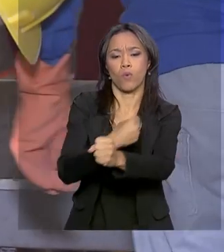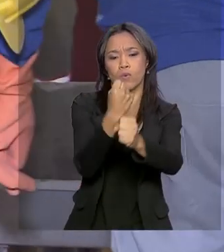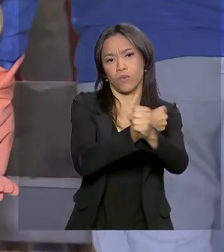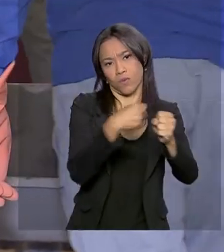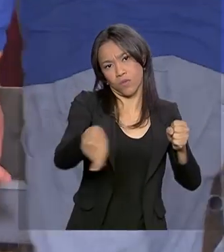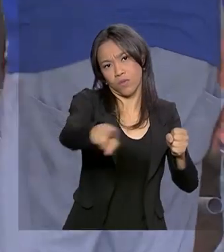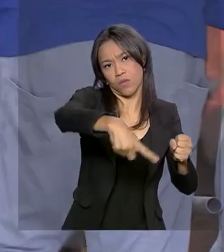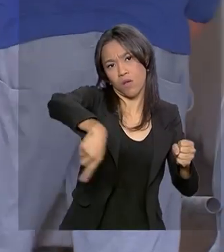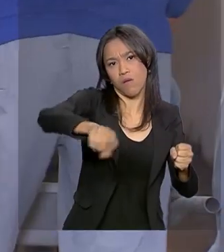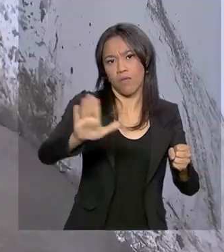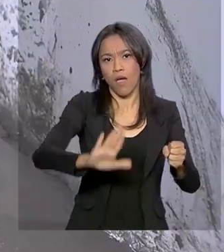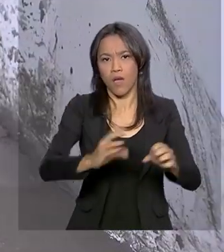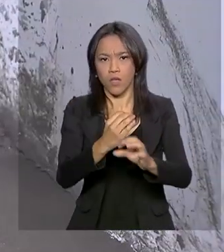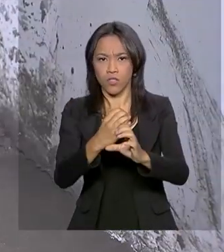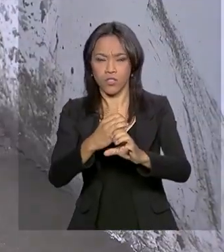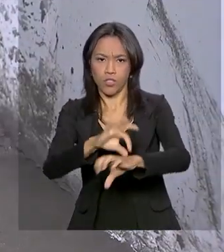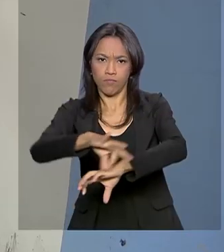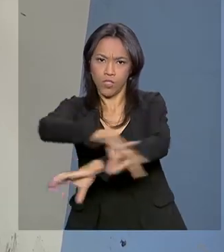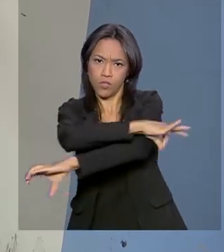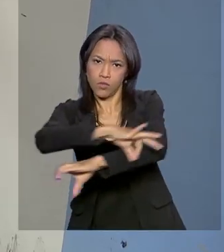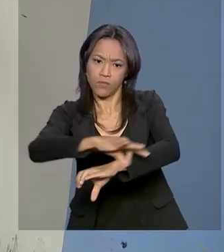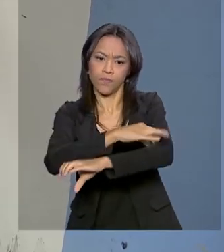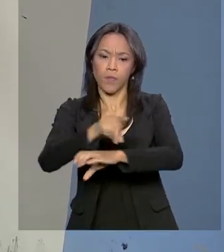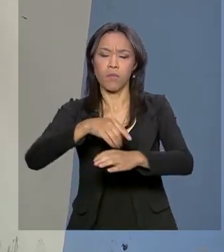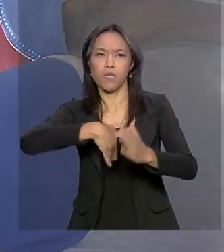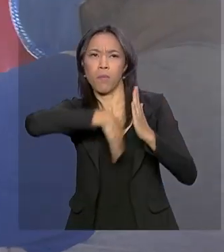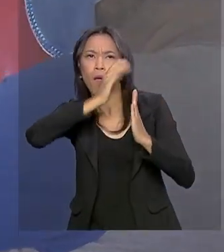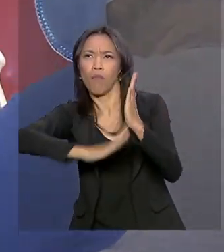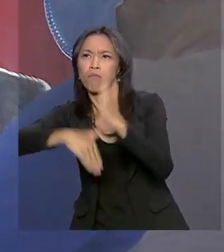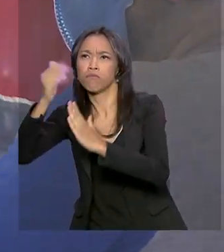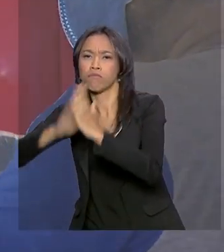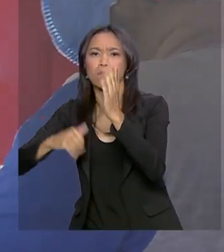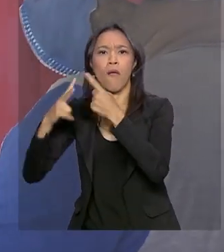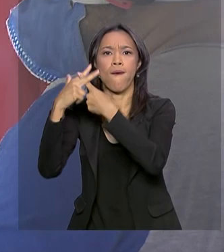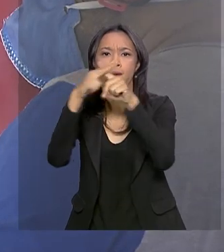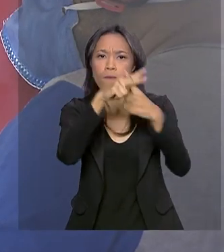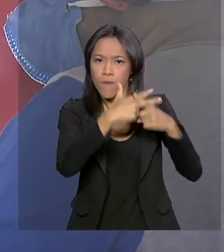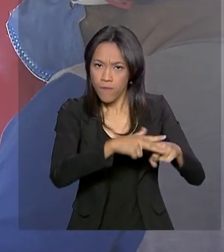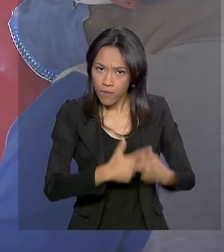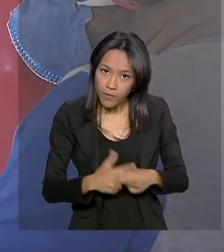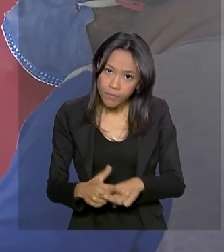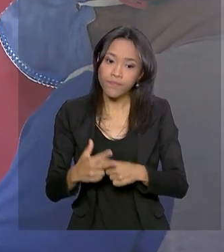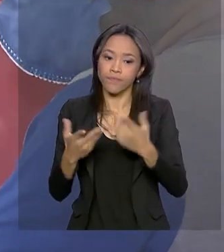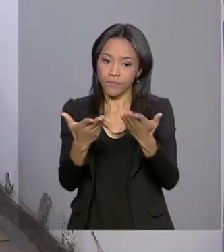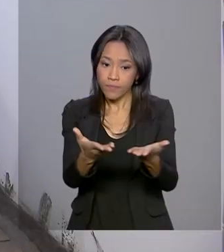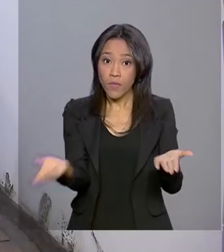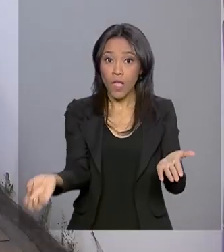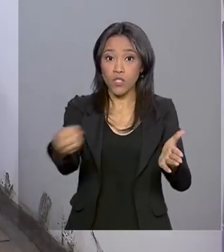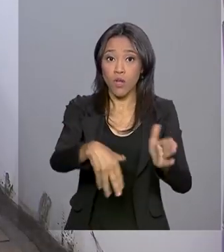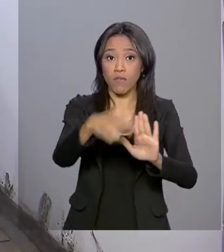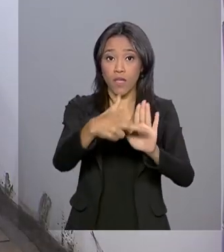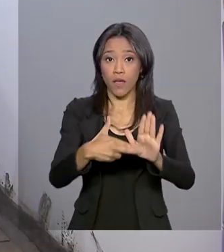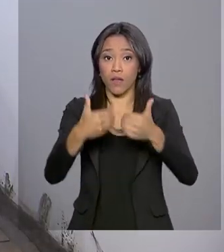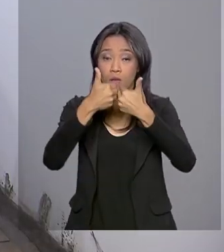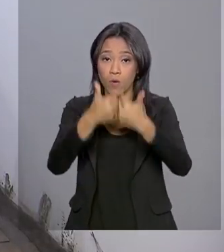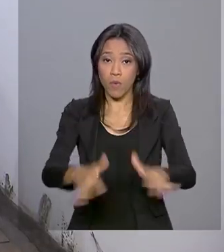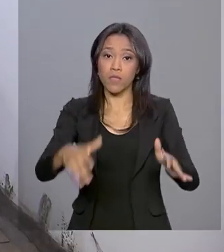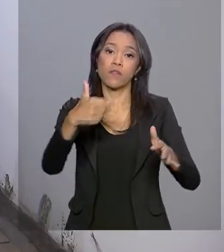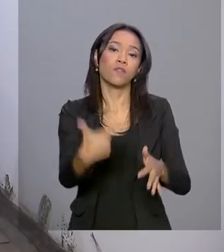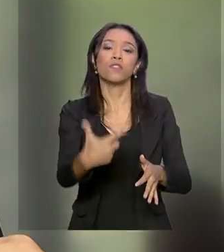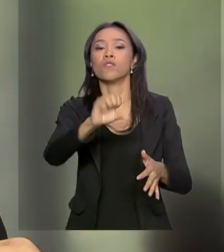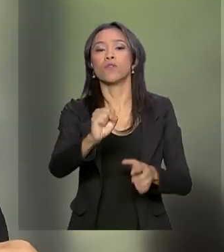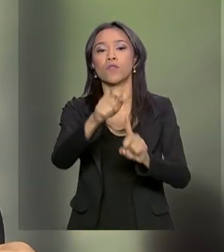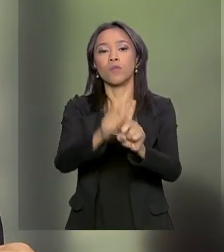comuns de engenharia, como reparos e reformas. As novas regras entram em vigor no dia 28 de